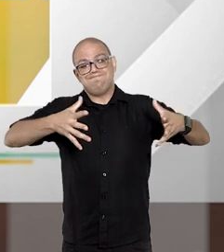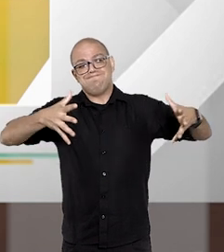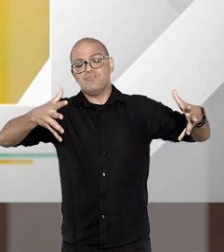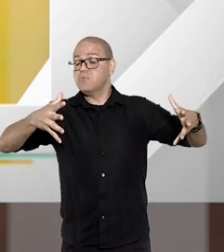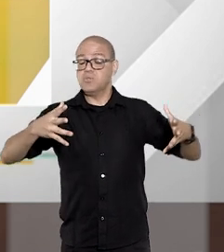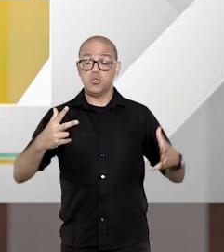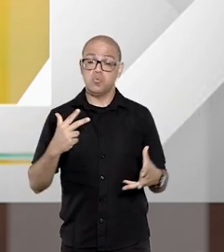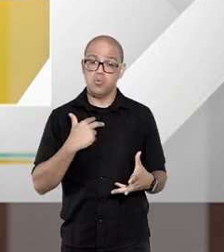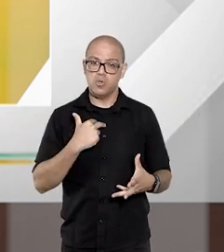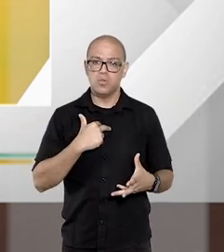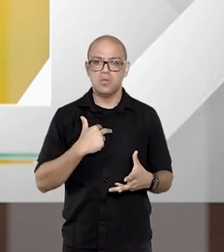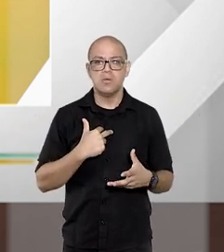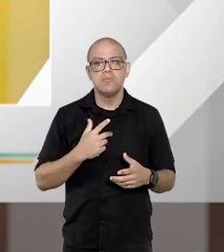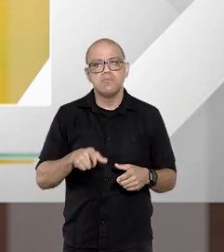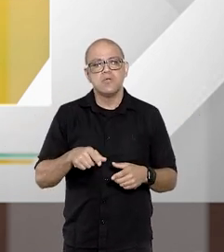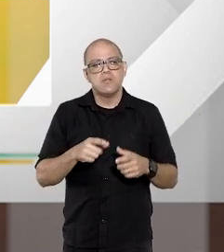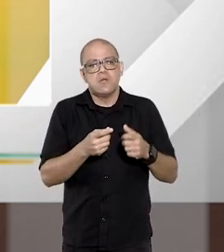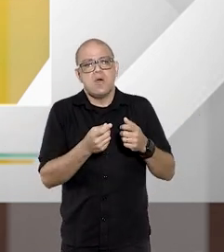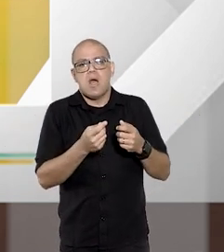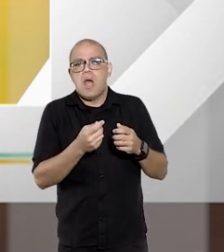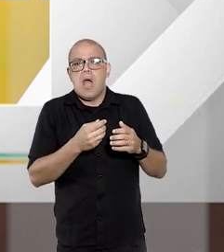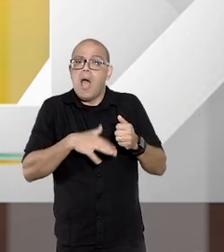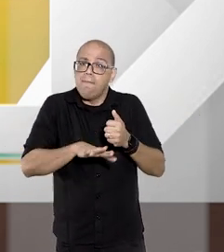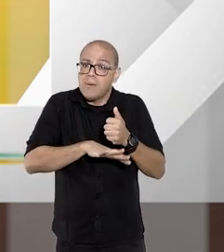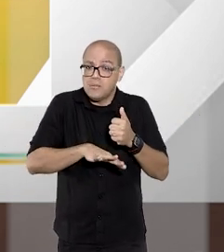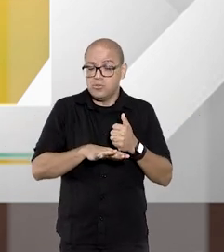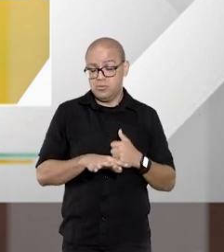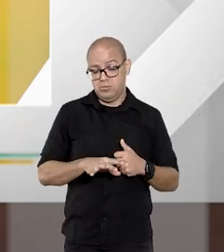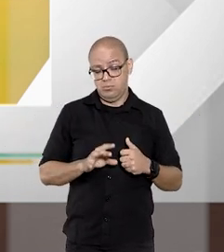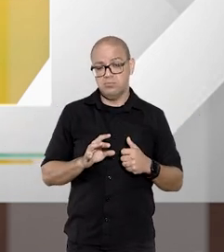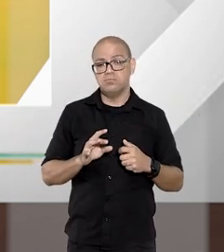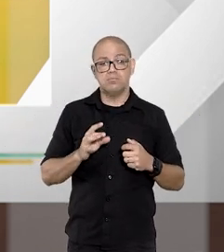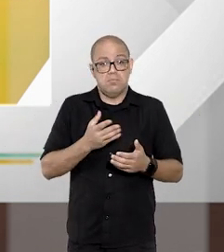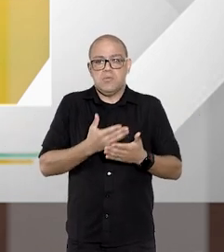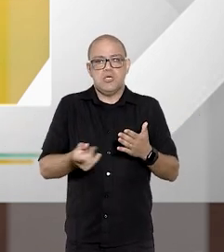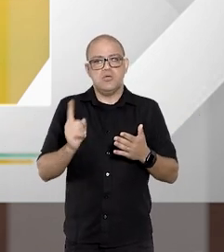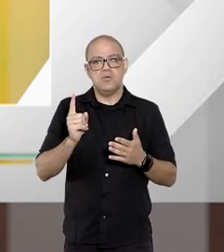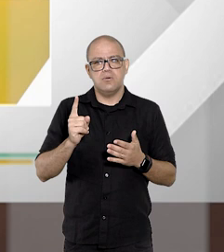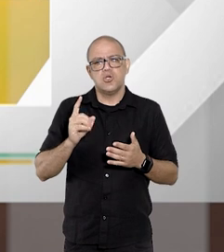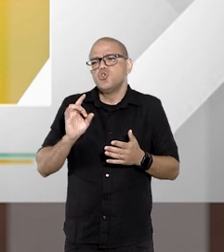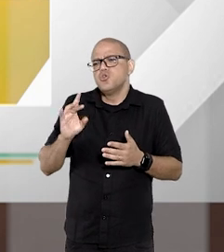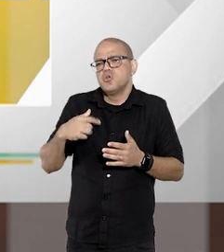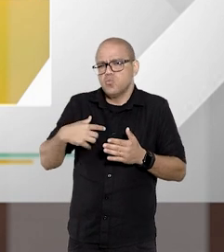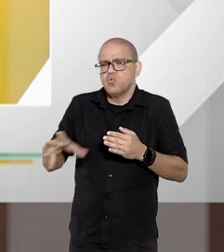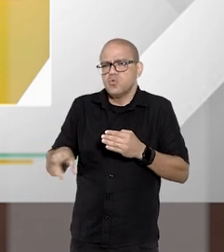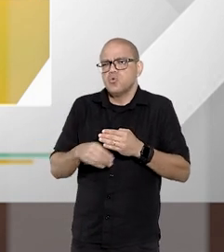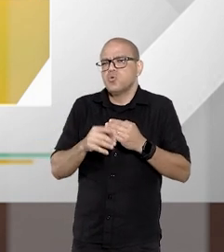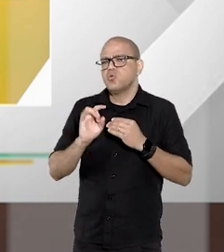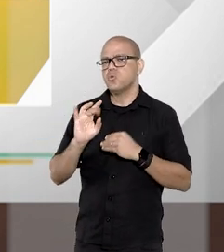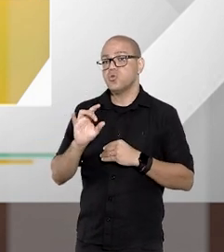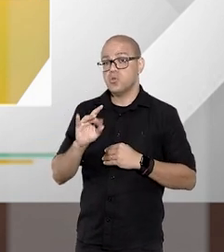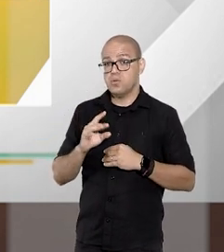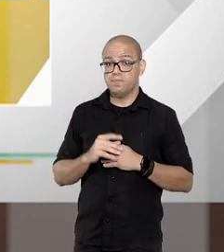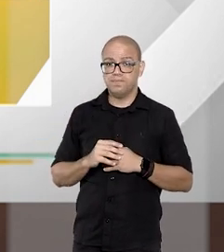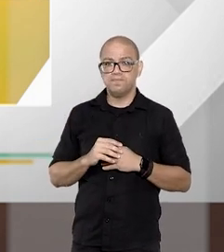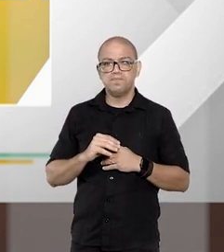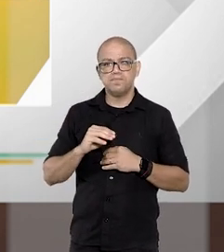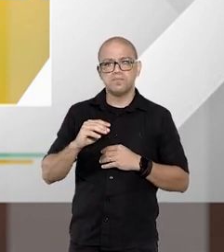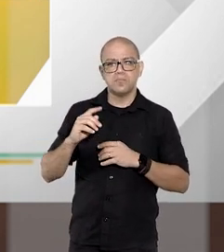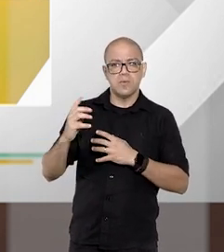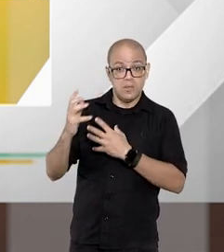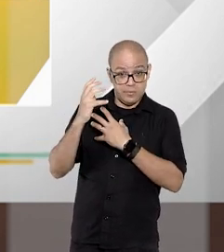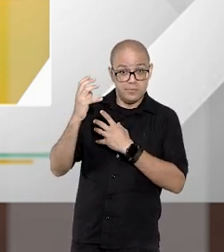amplificadas, justamente para que não se perca a sua essência. Era só esse acréscimo que eu gostaria de fazer, porque ele vai influenciar nossas